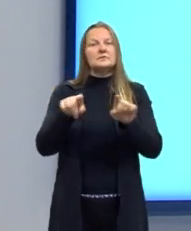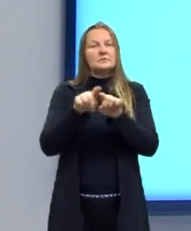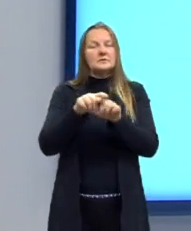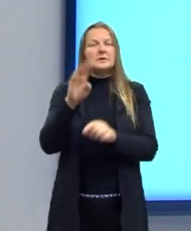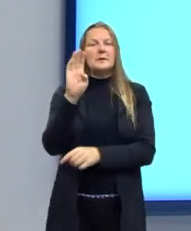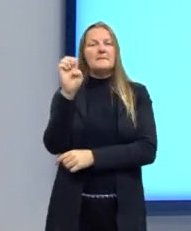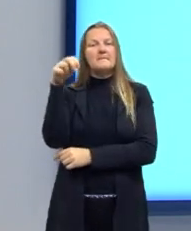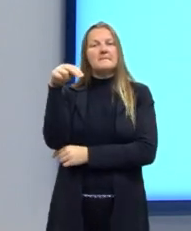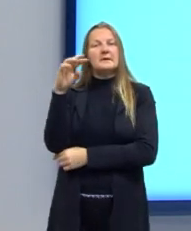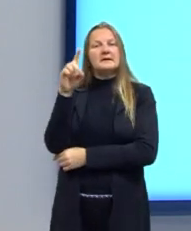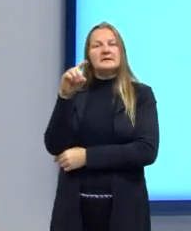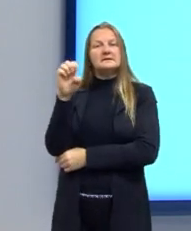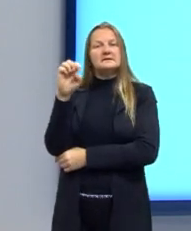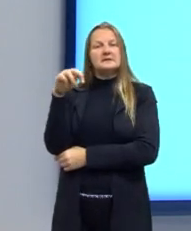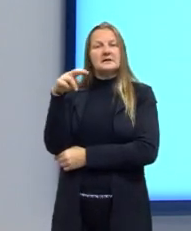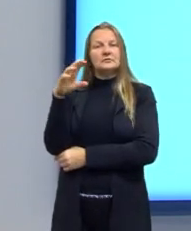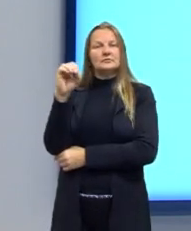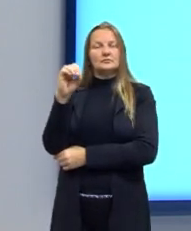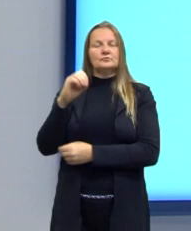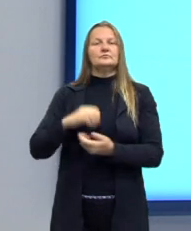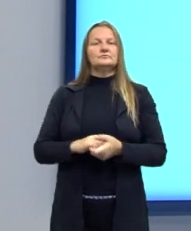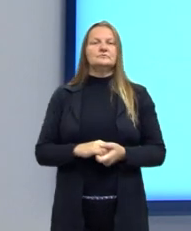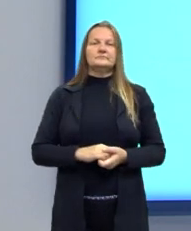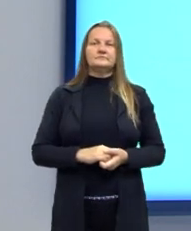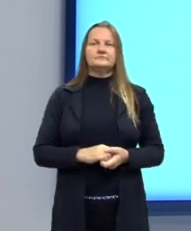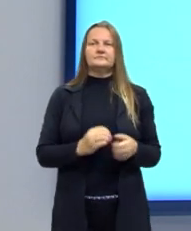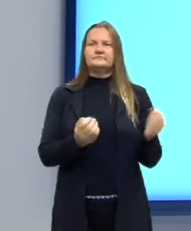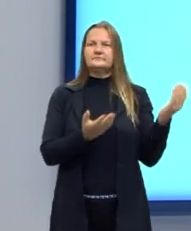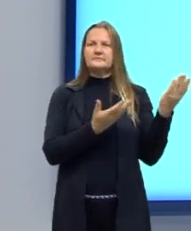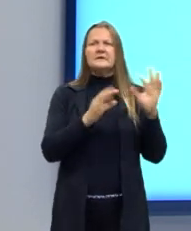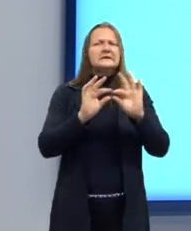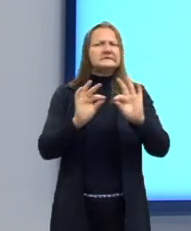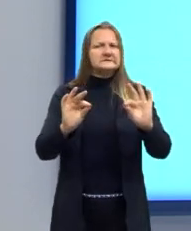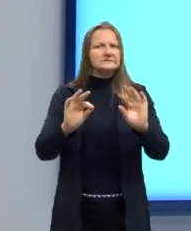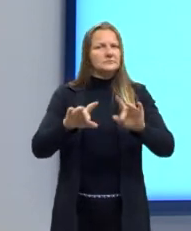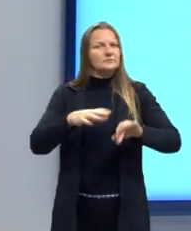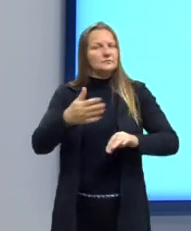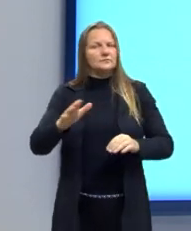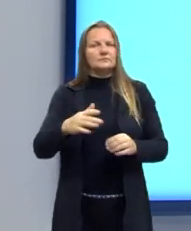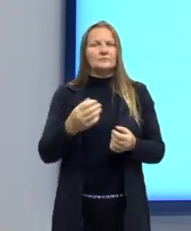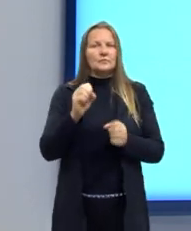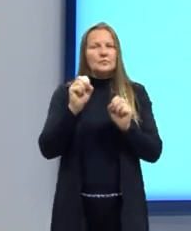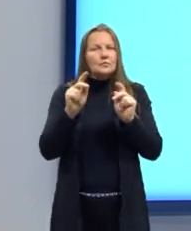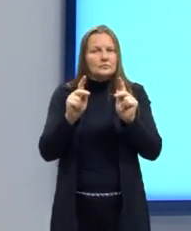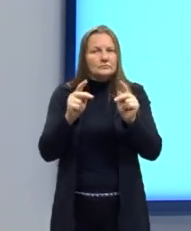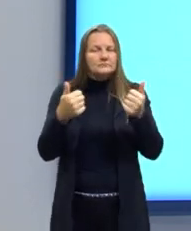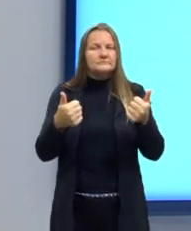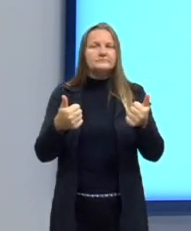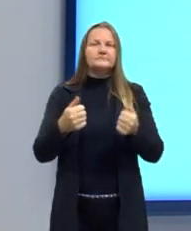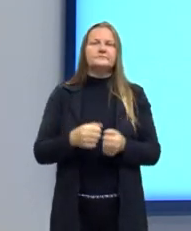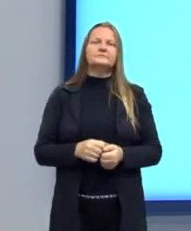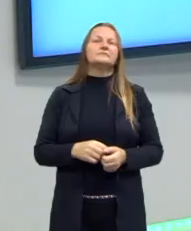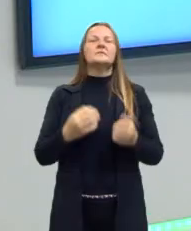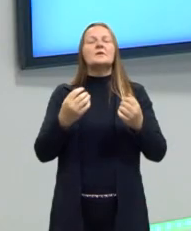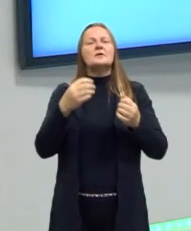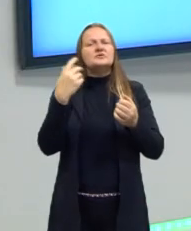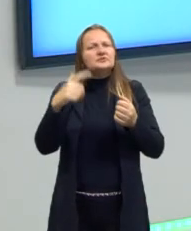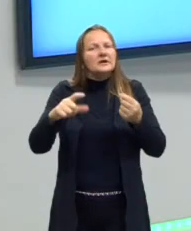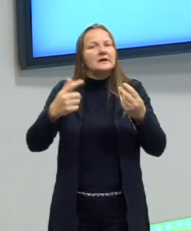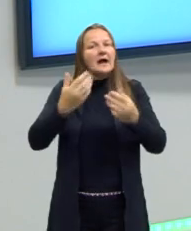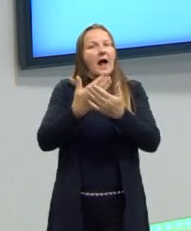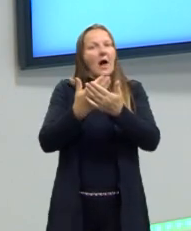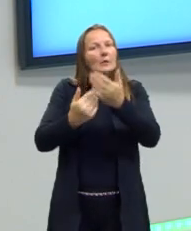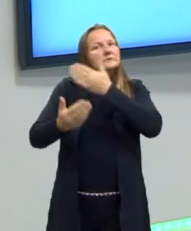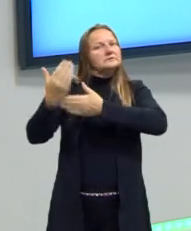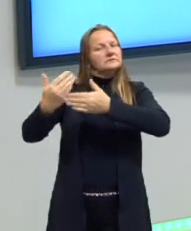benzeno, né? Então, é o benzeno amina. Simples. Até agora, está tudo dominado, né? A gente já está até cansado de ver essas